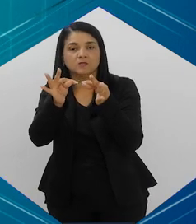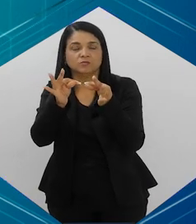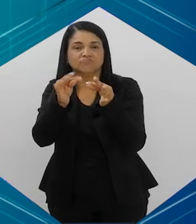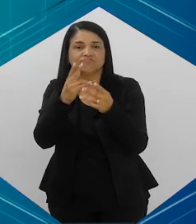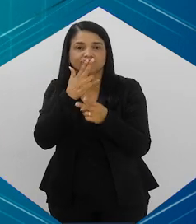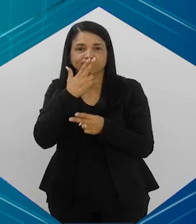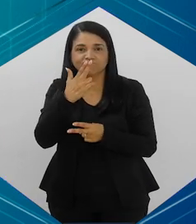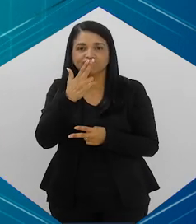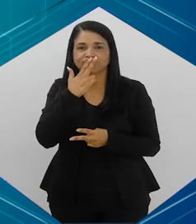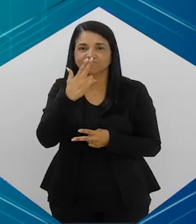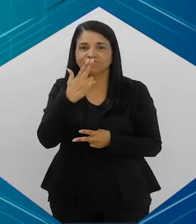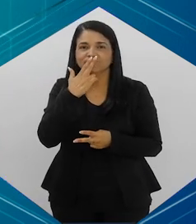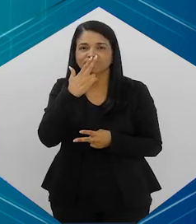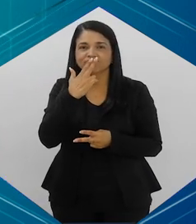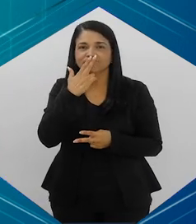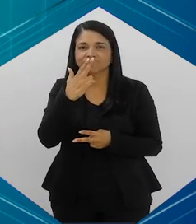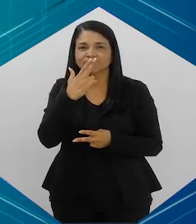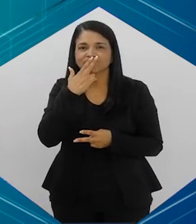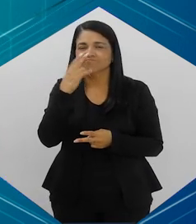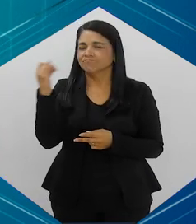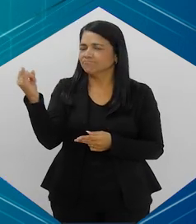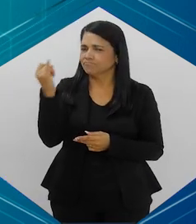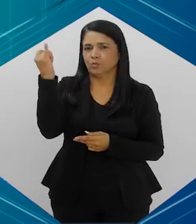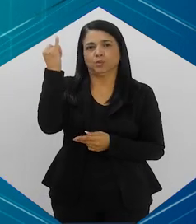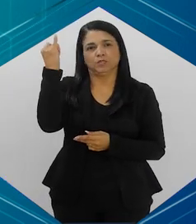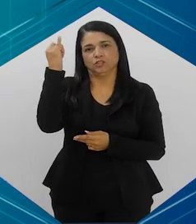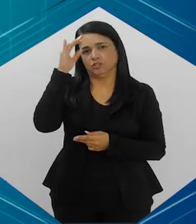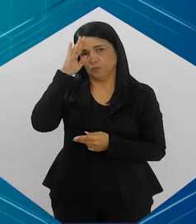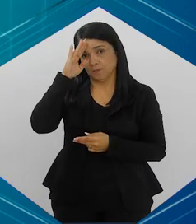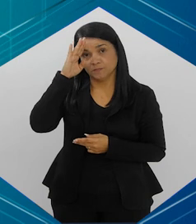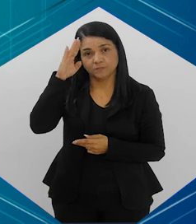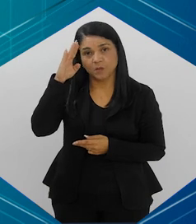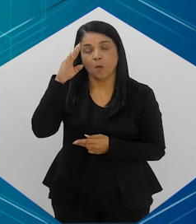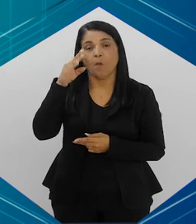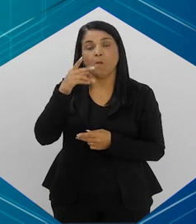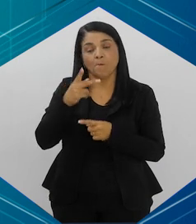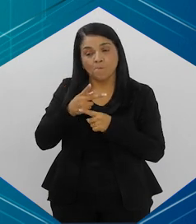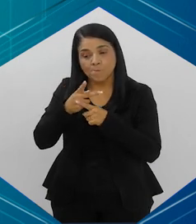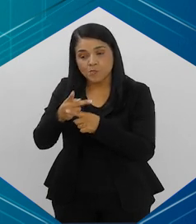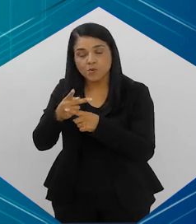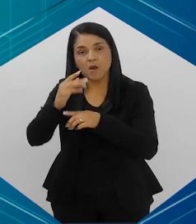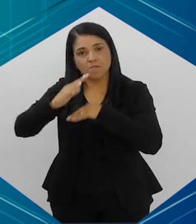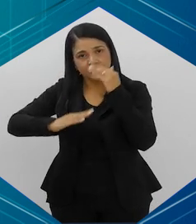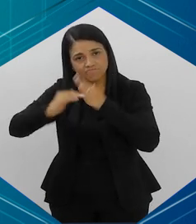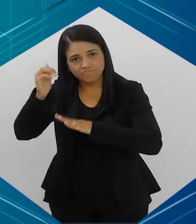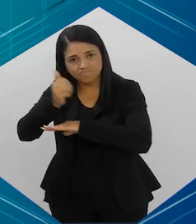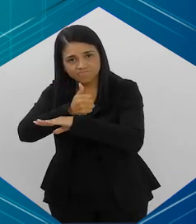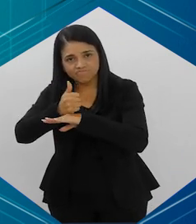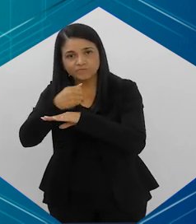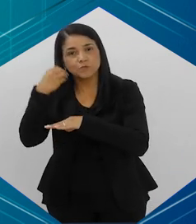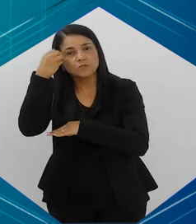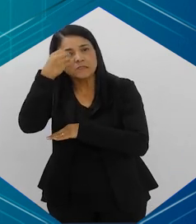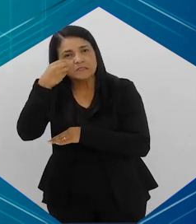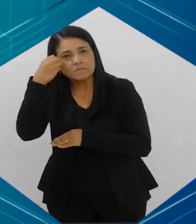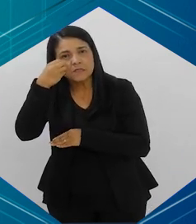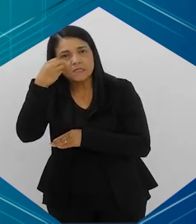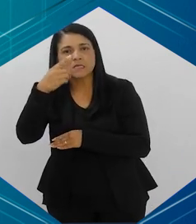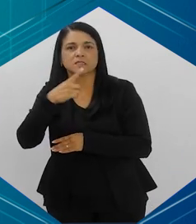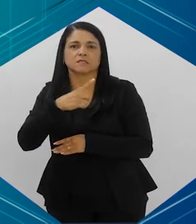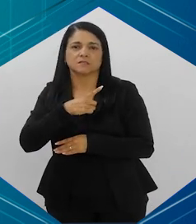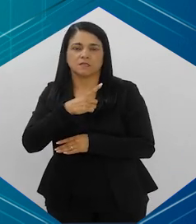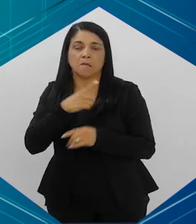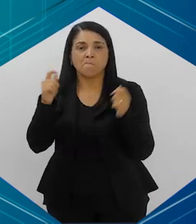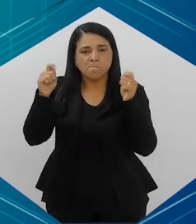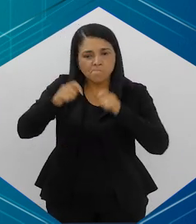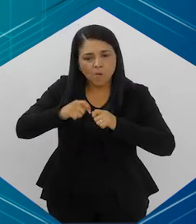tabagismo, eu acho que ele é fundamental, né, e aí procurar profissionais que realmente têm experiência